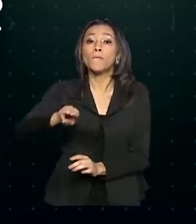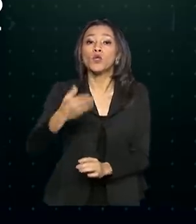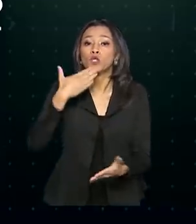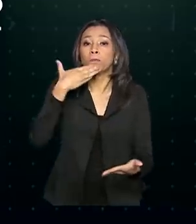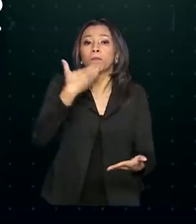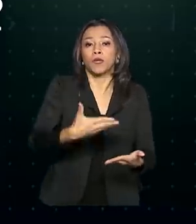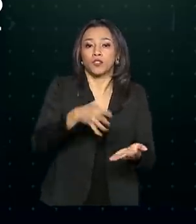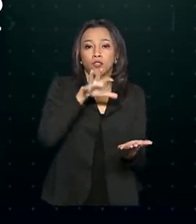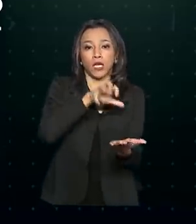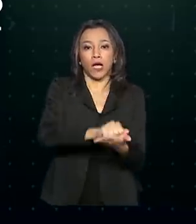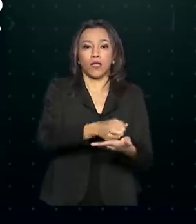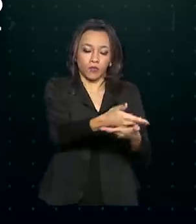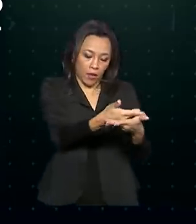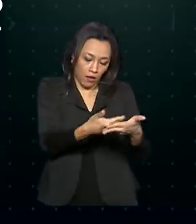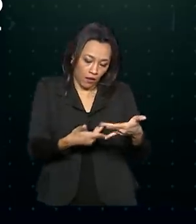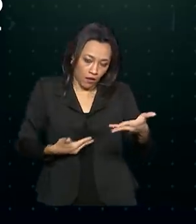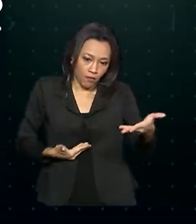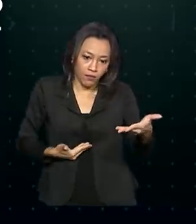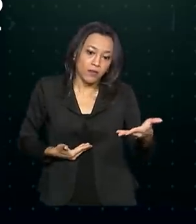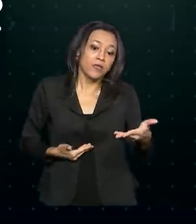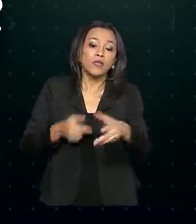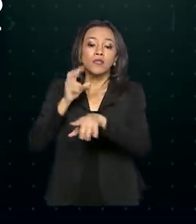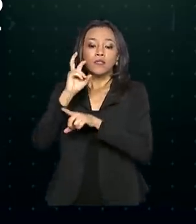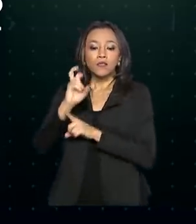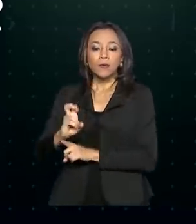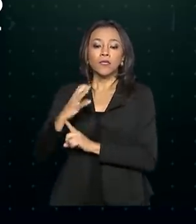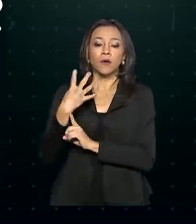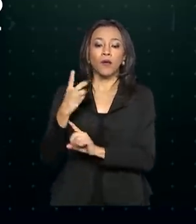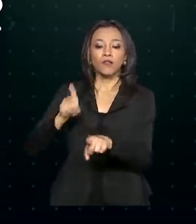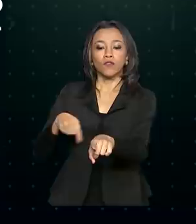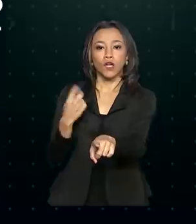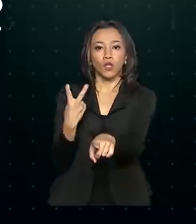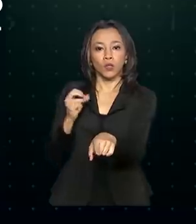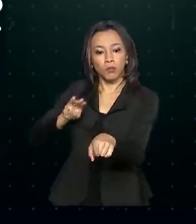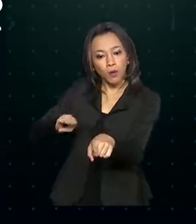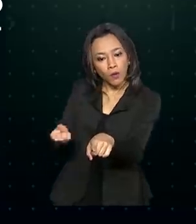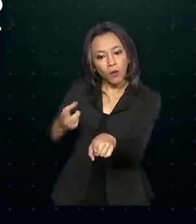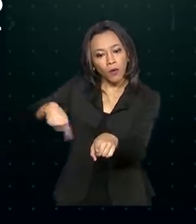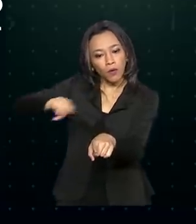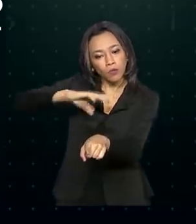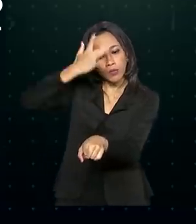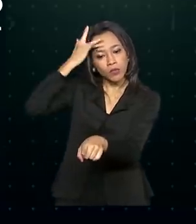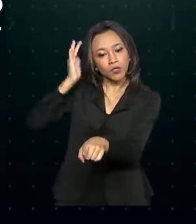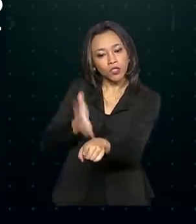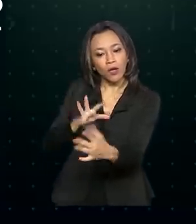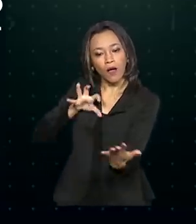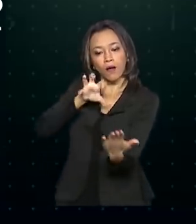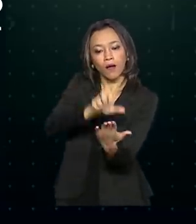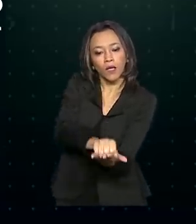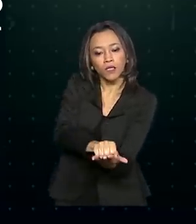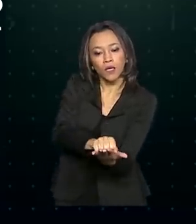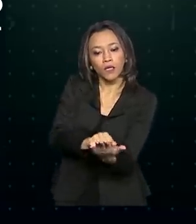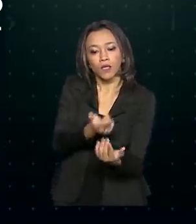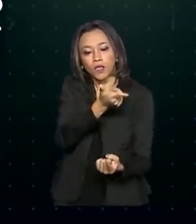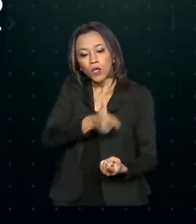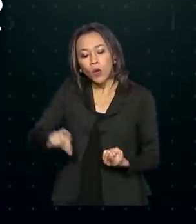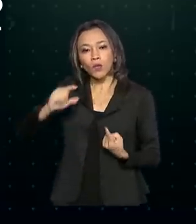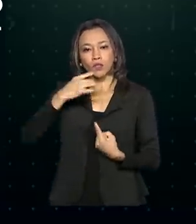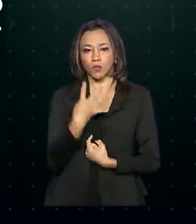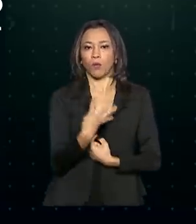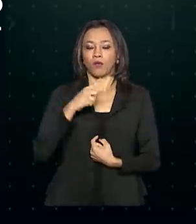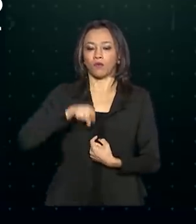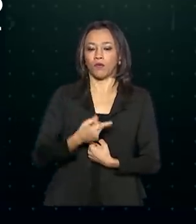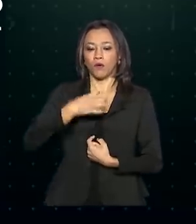cadastramento. 54,2 milhões de pessoas foram cadastradas e outras 4